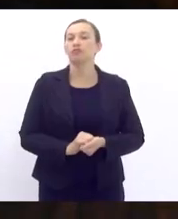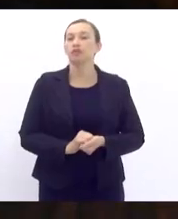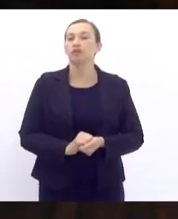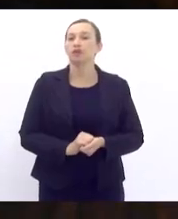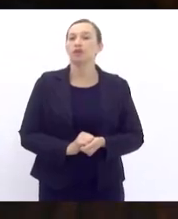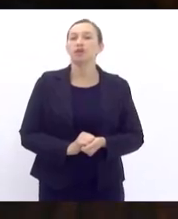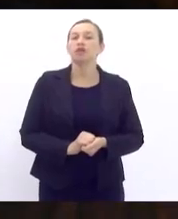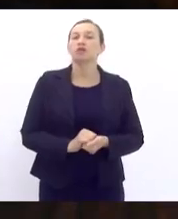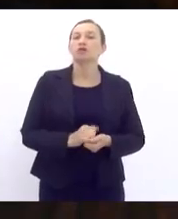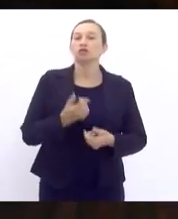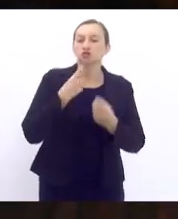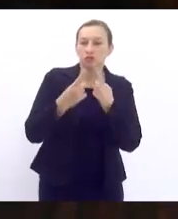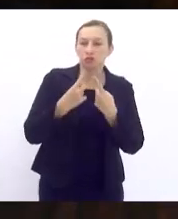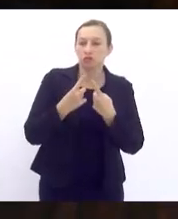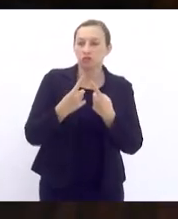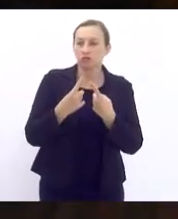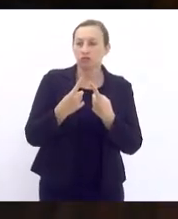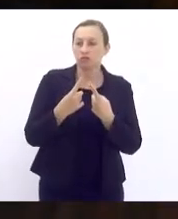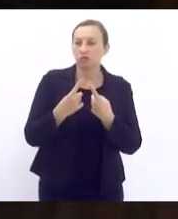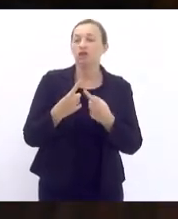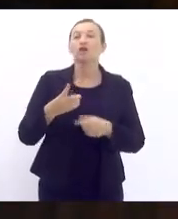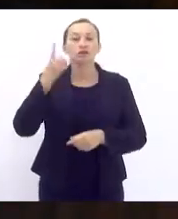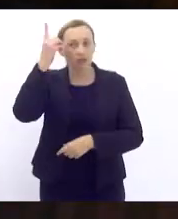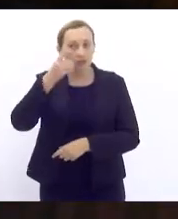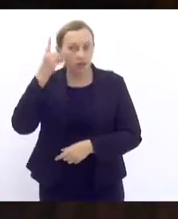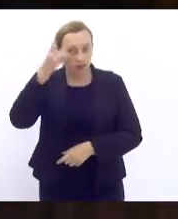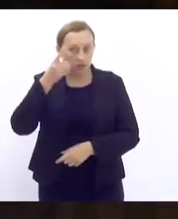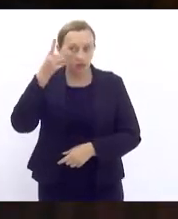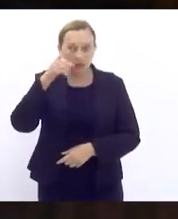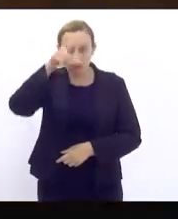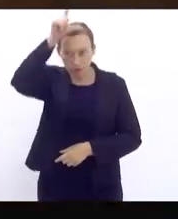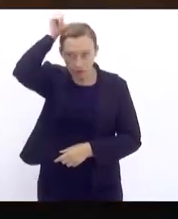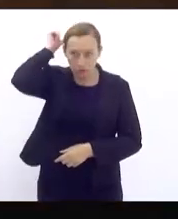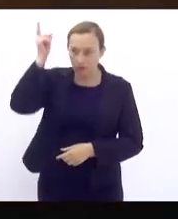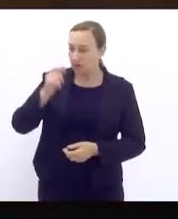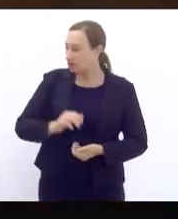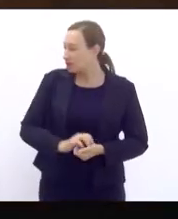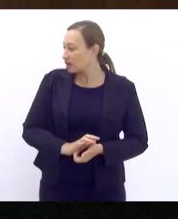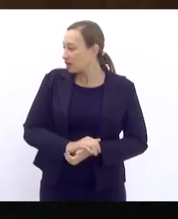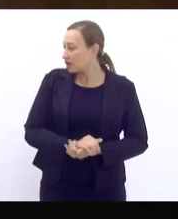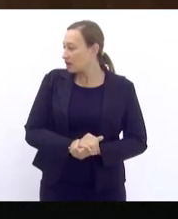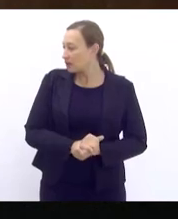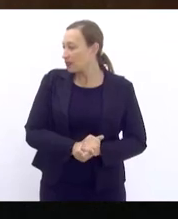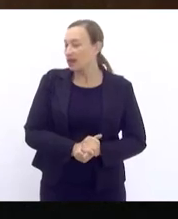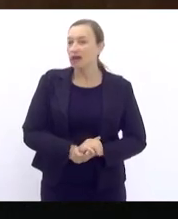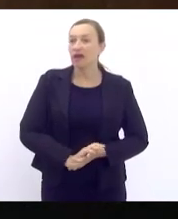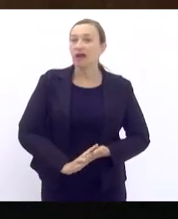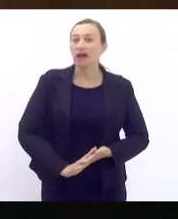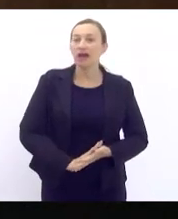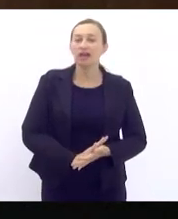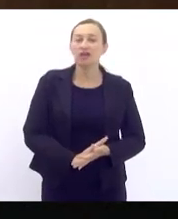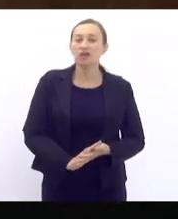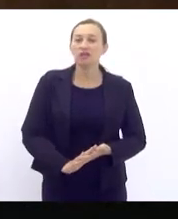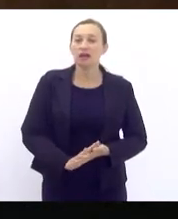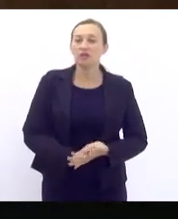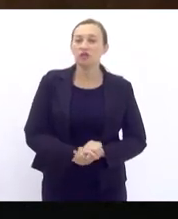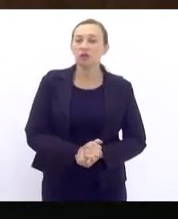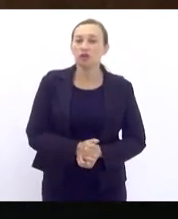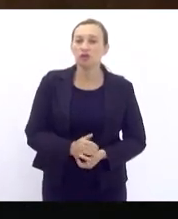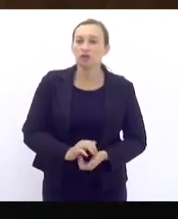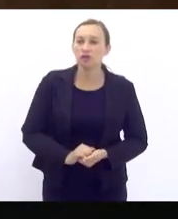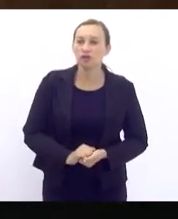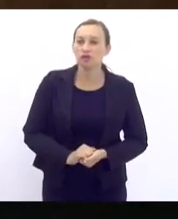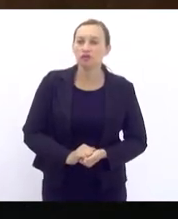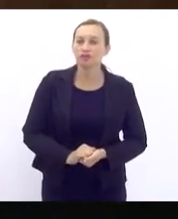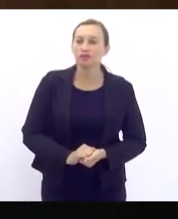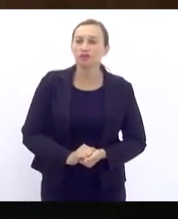discussão, não havendo o que que era... Deputado Luiz Paulo. Quando esse projeto veio à pauta, ele